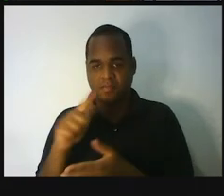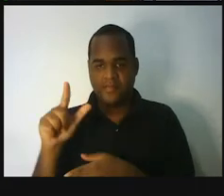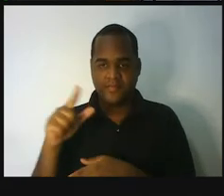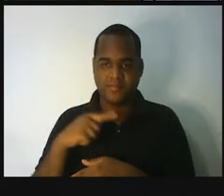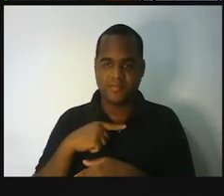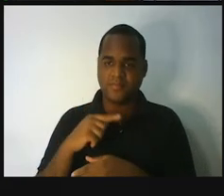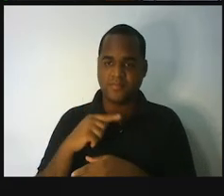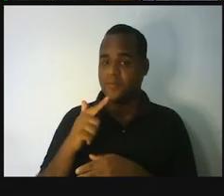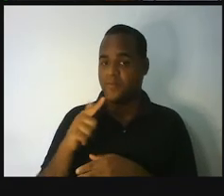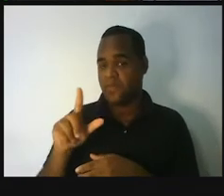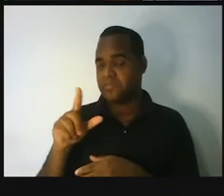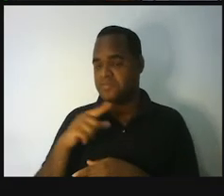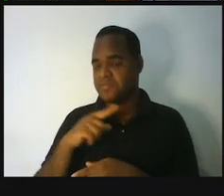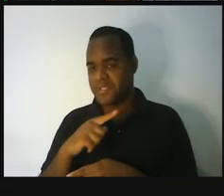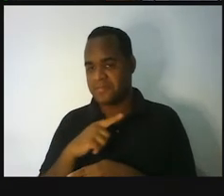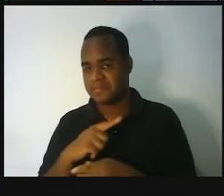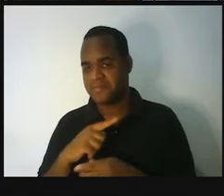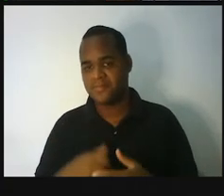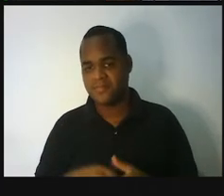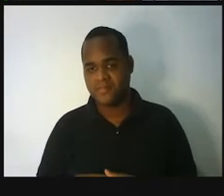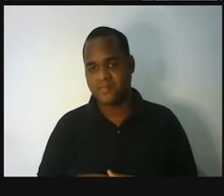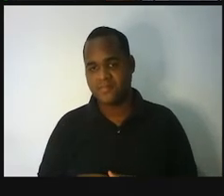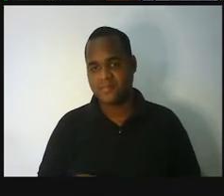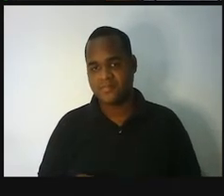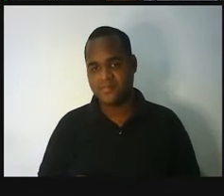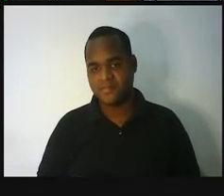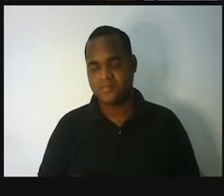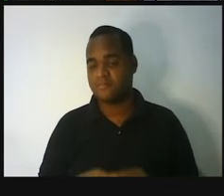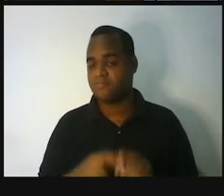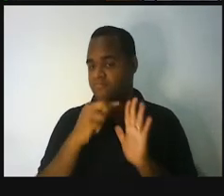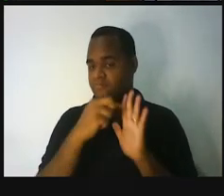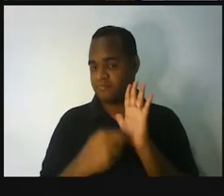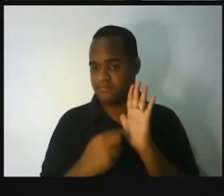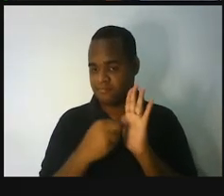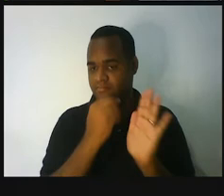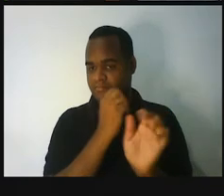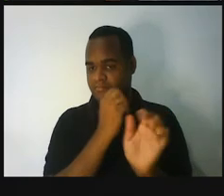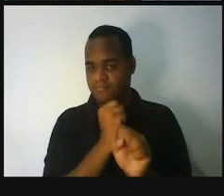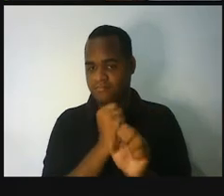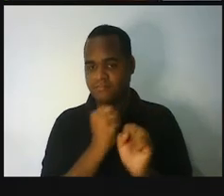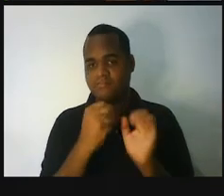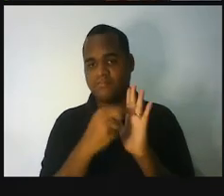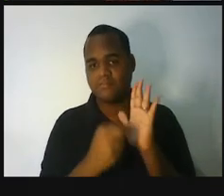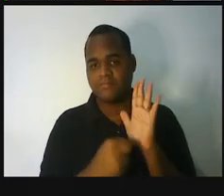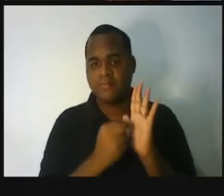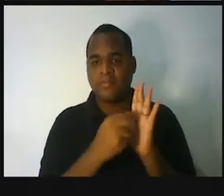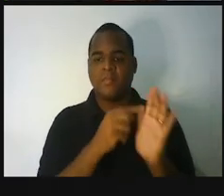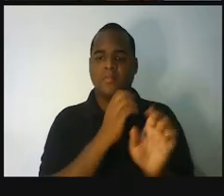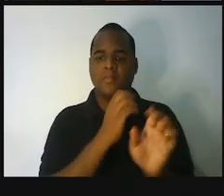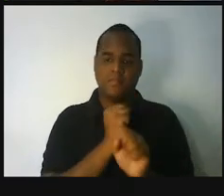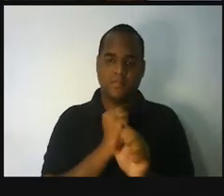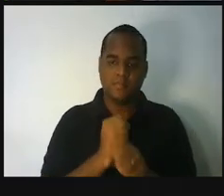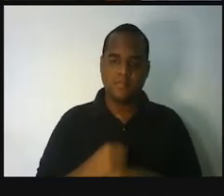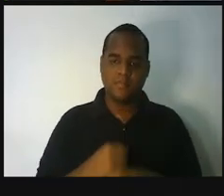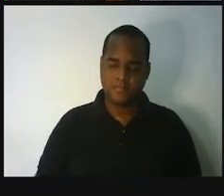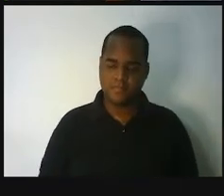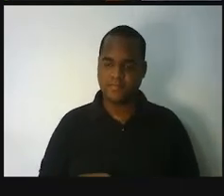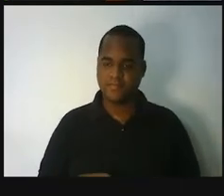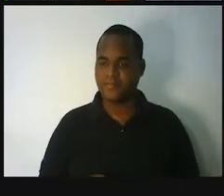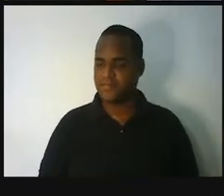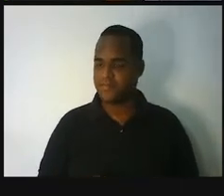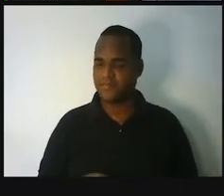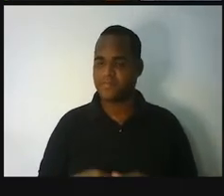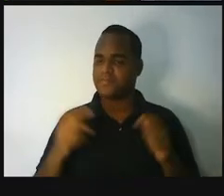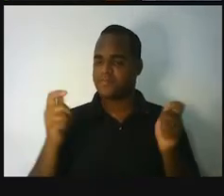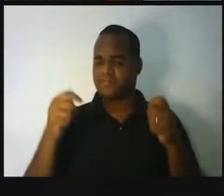calculadora. Olha só, eu vou pegar a minha calculadora aqui e vou fazer assim, eu